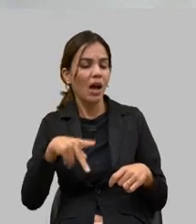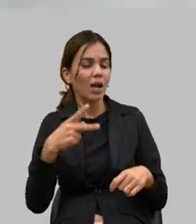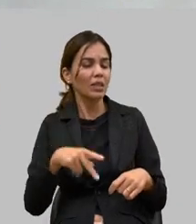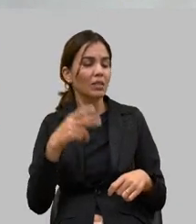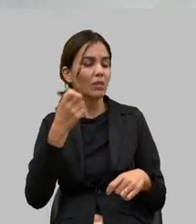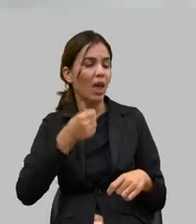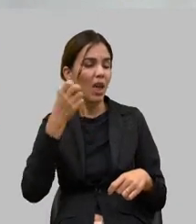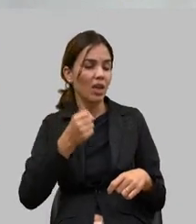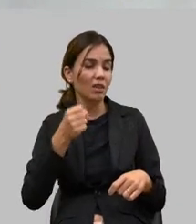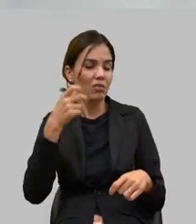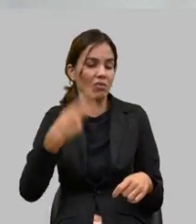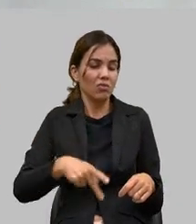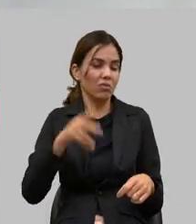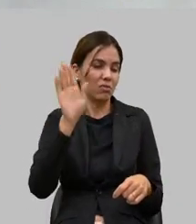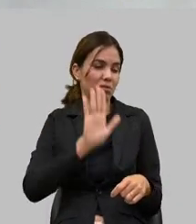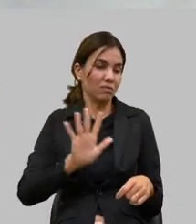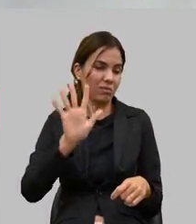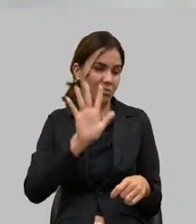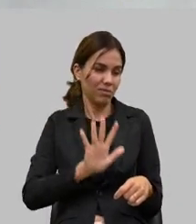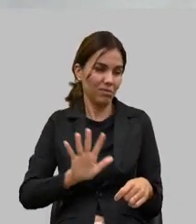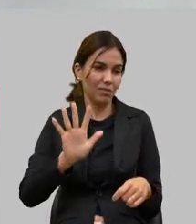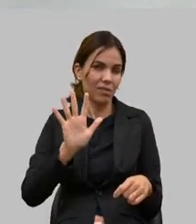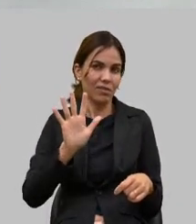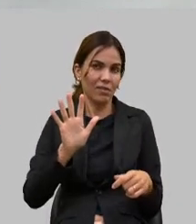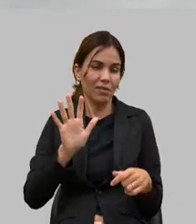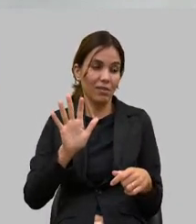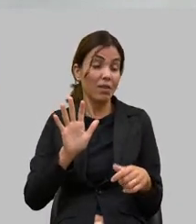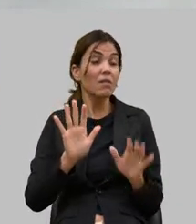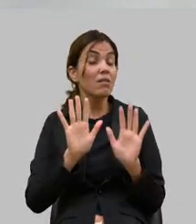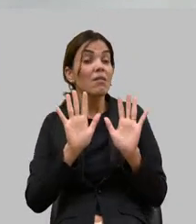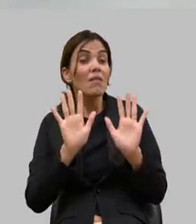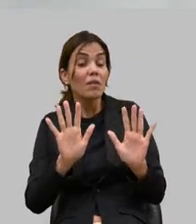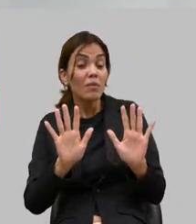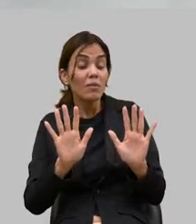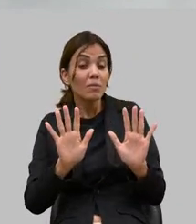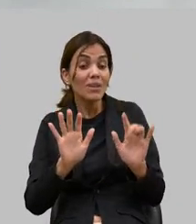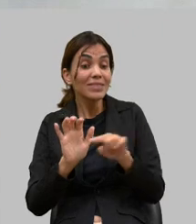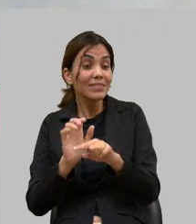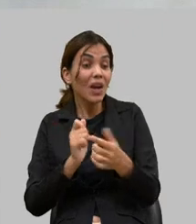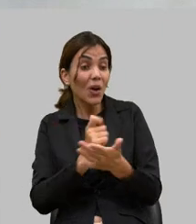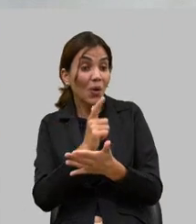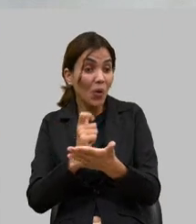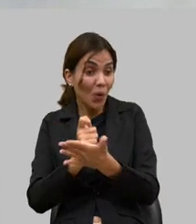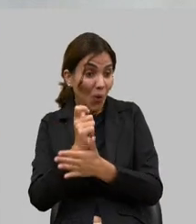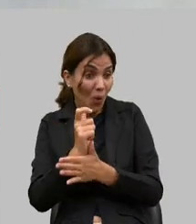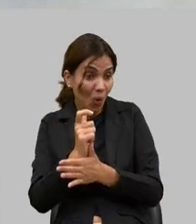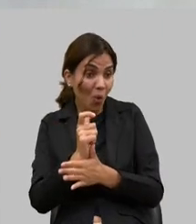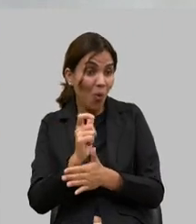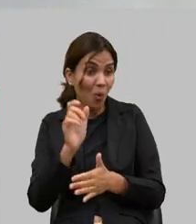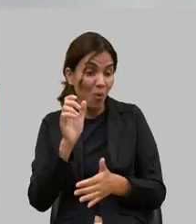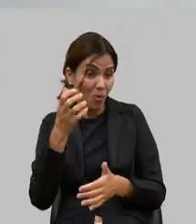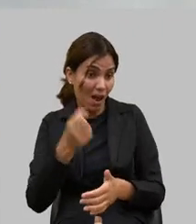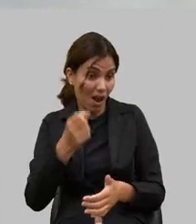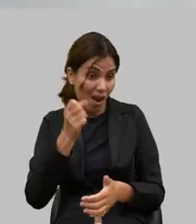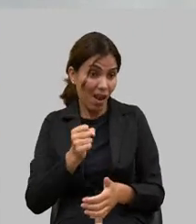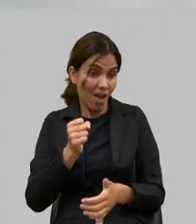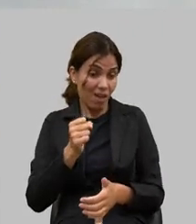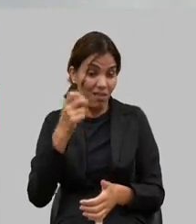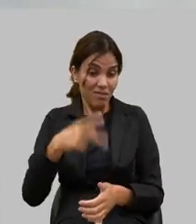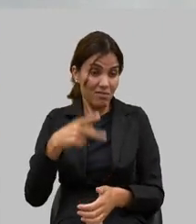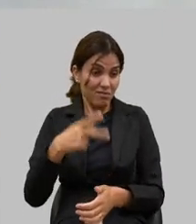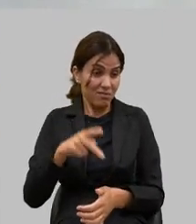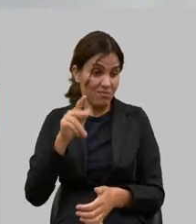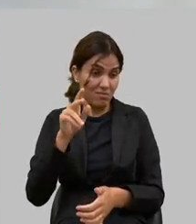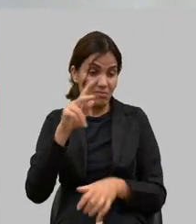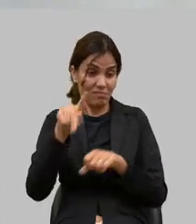ele só pode consumir produto nacional se ele souber o que é produto importado porque não existe possibilidade de